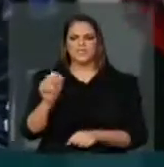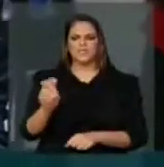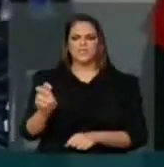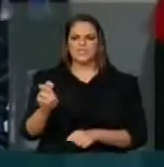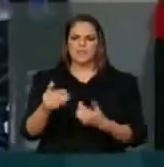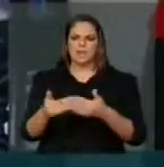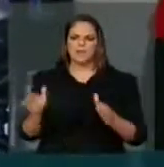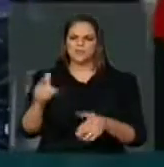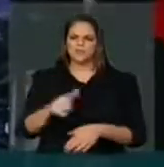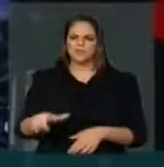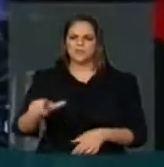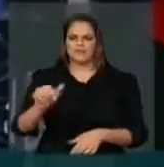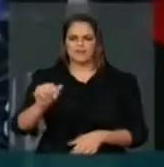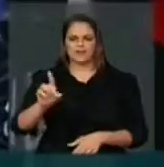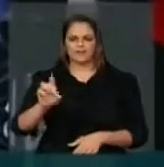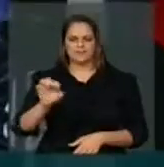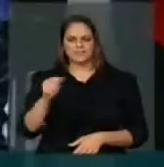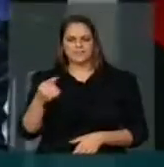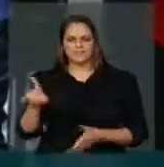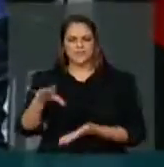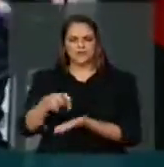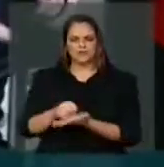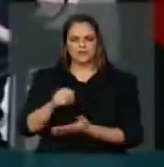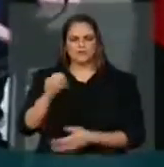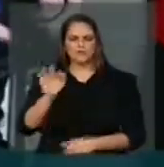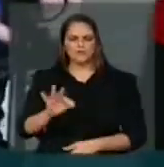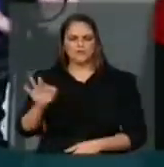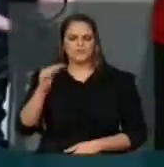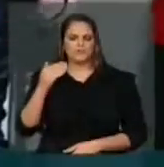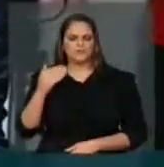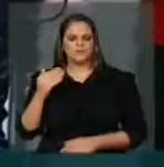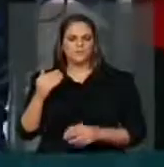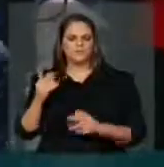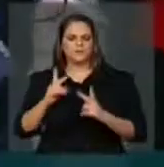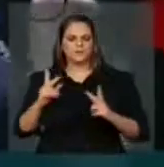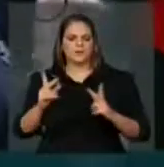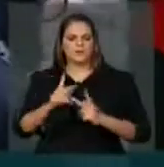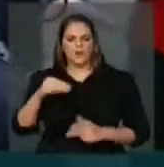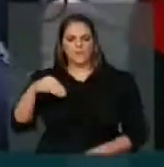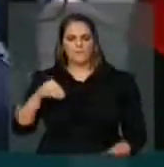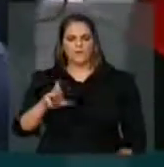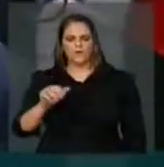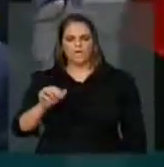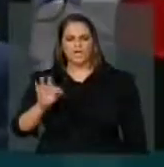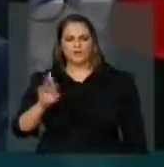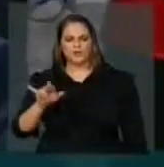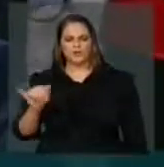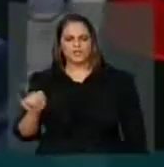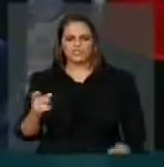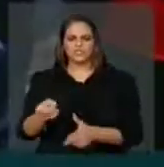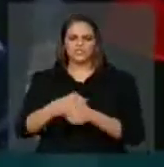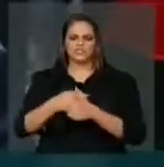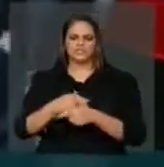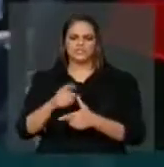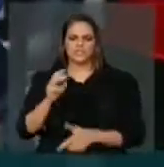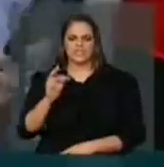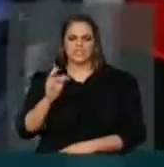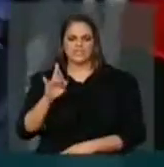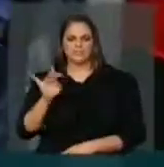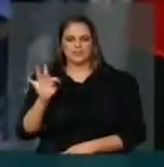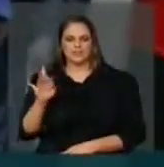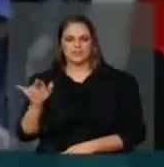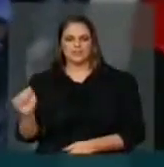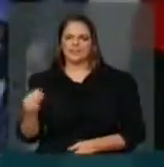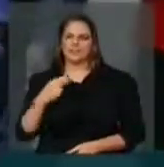prazo para adesão de universidades privadas a programas de moratória de dívida tributária. Isso não pode acontecer. Isso